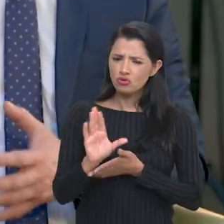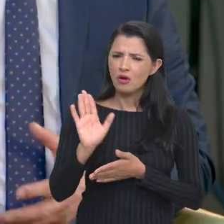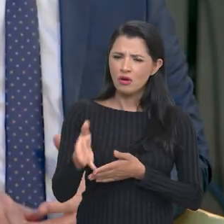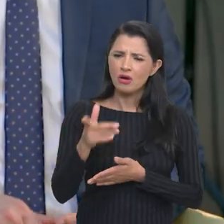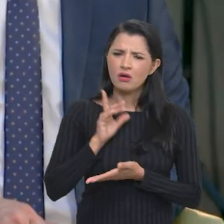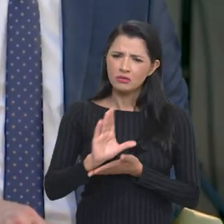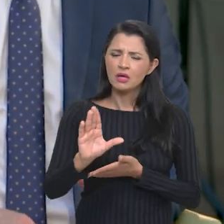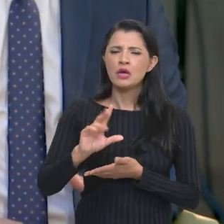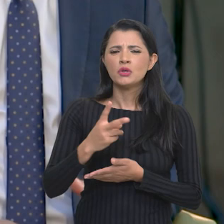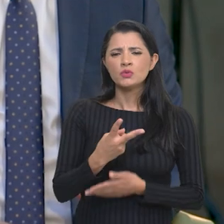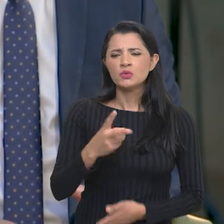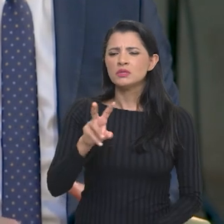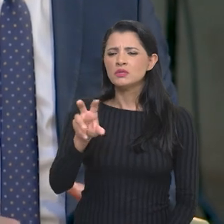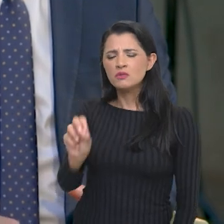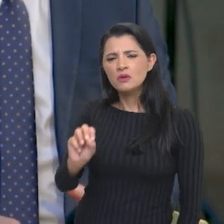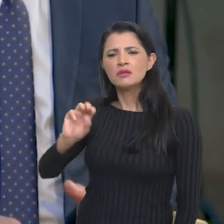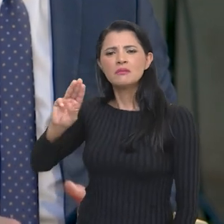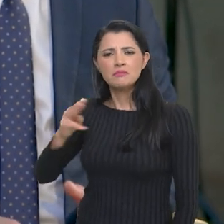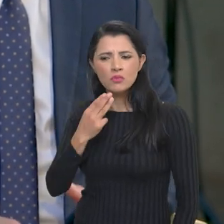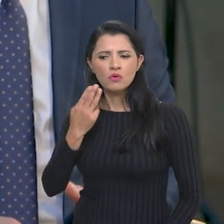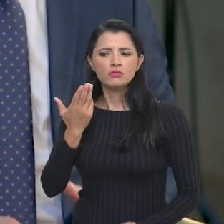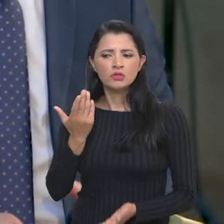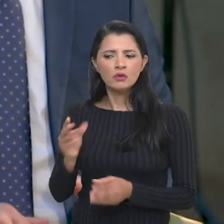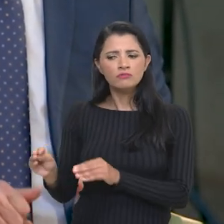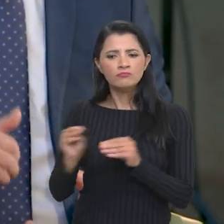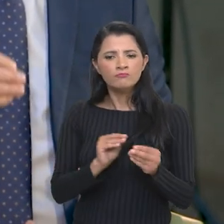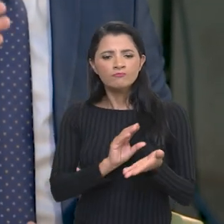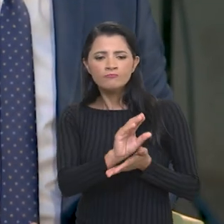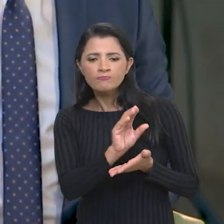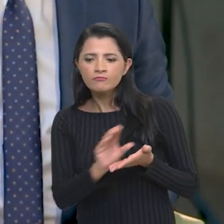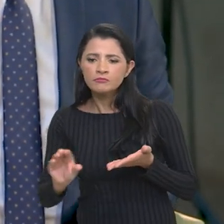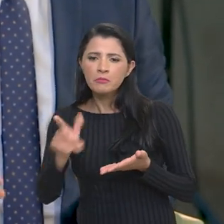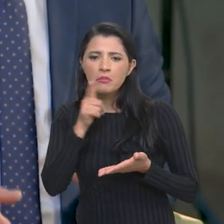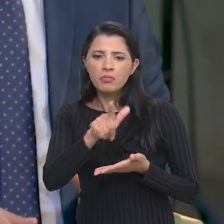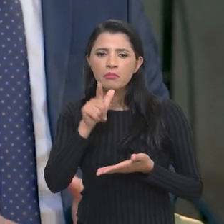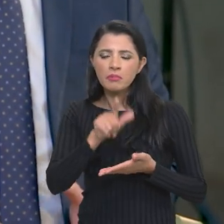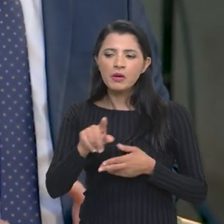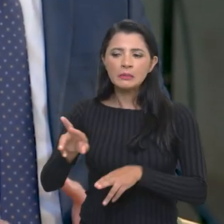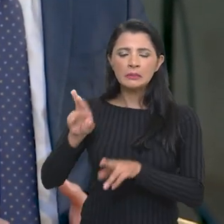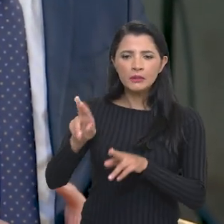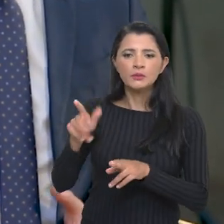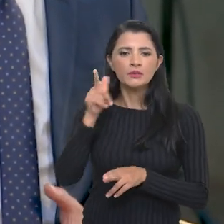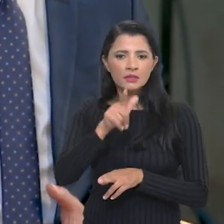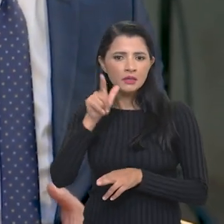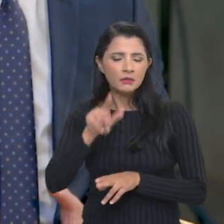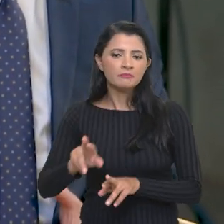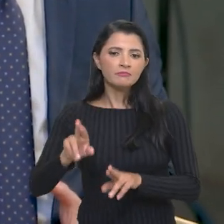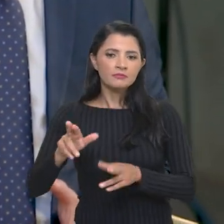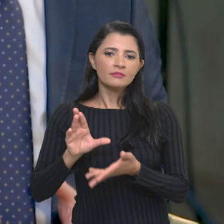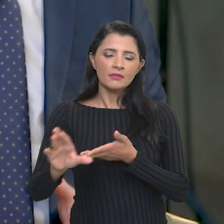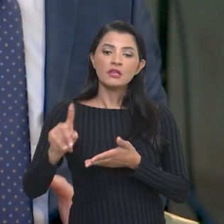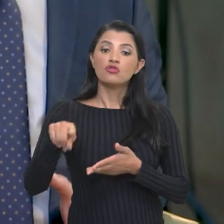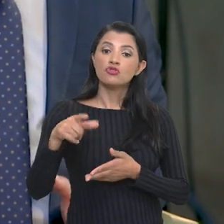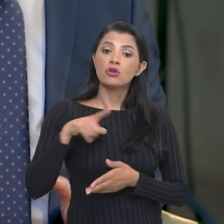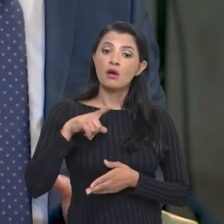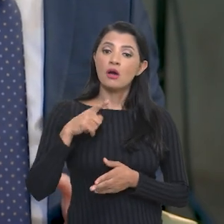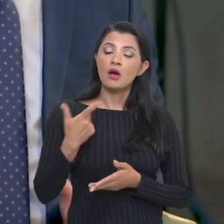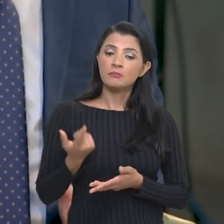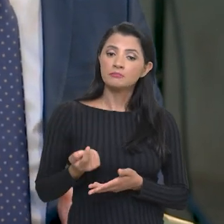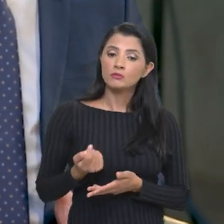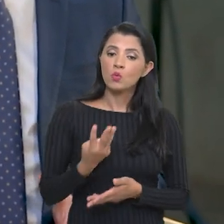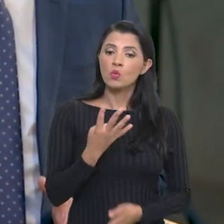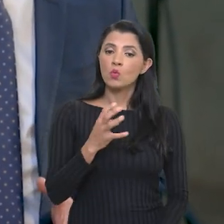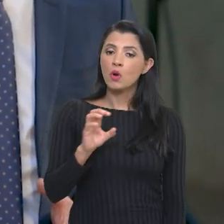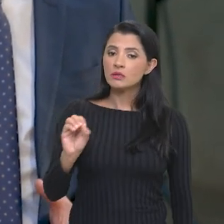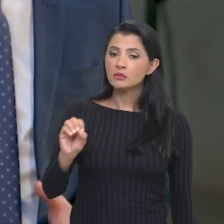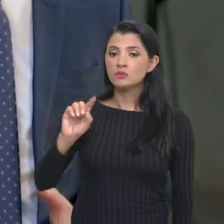já empenhado, em torno de 250 milhões, estamos realocando o recurso para atender com essa expectativa, e nós tivemos a